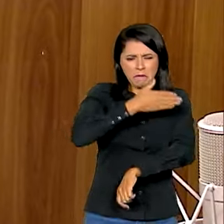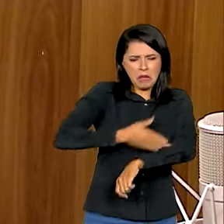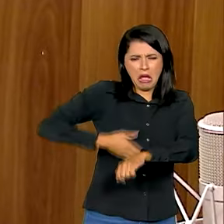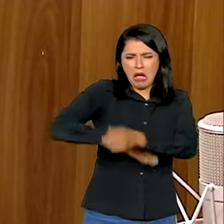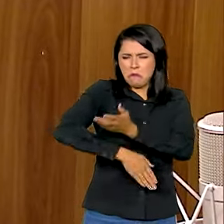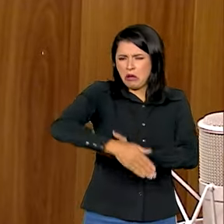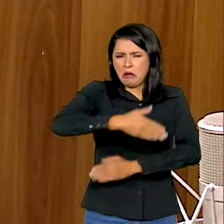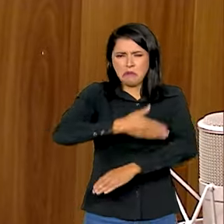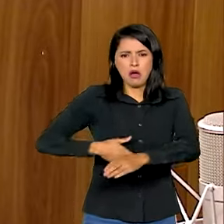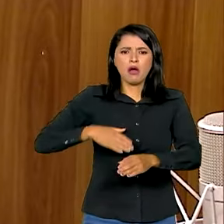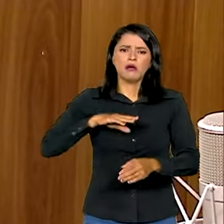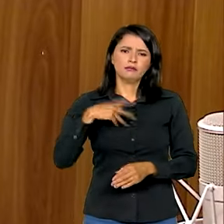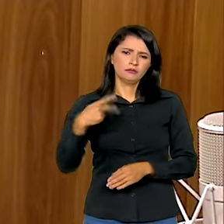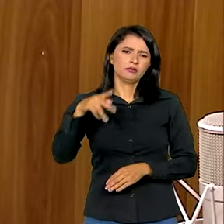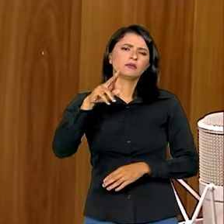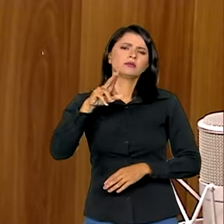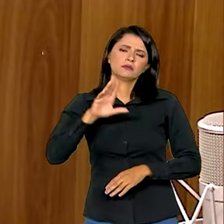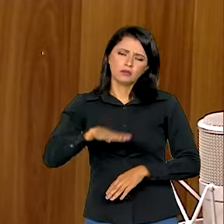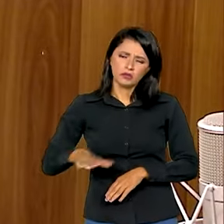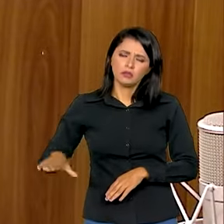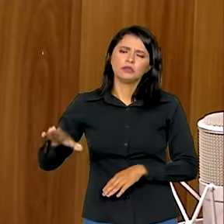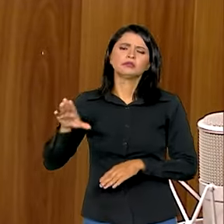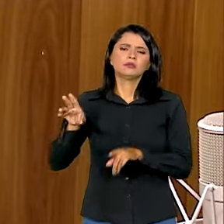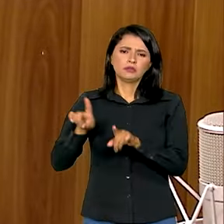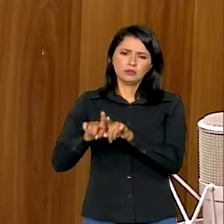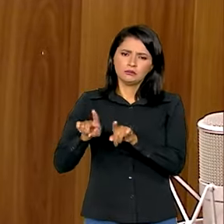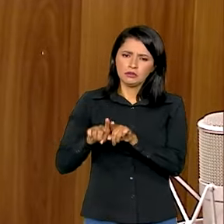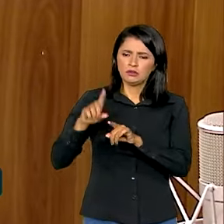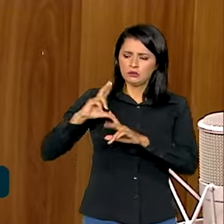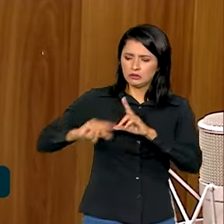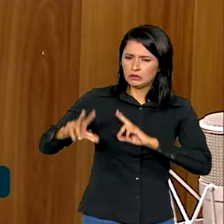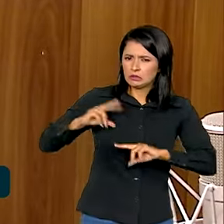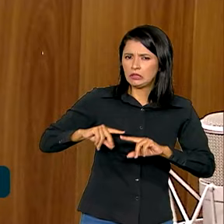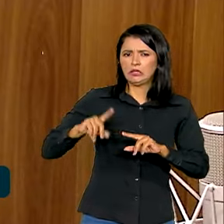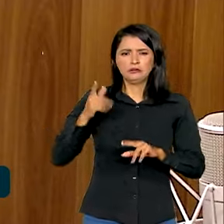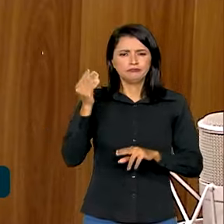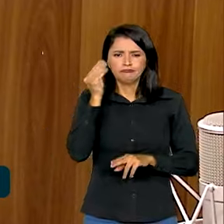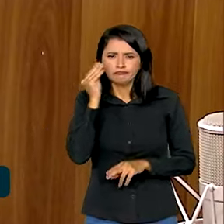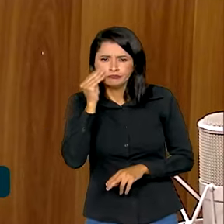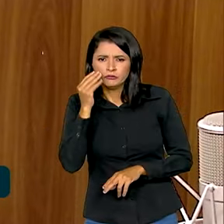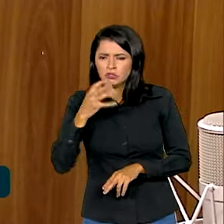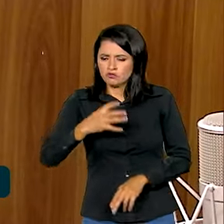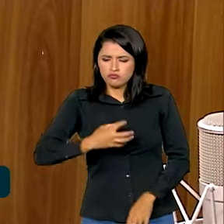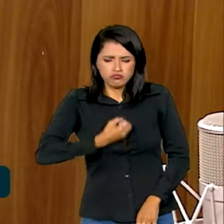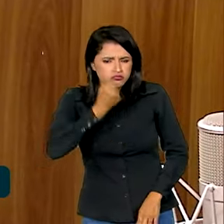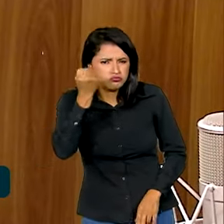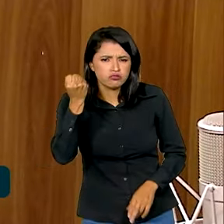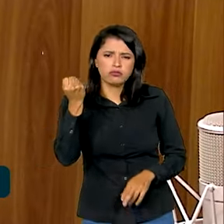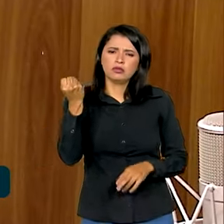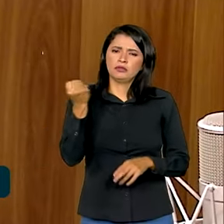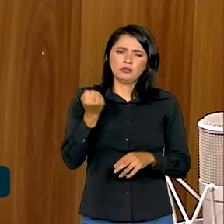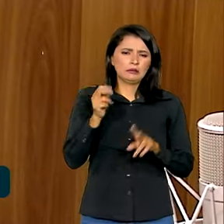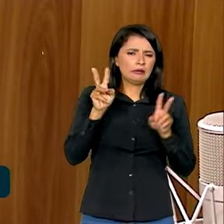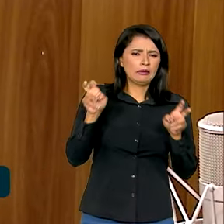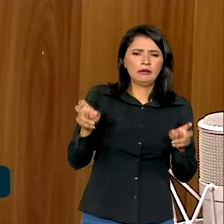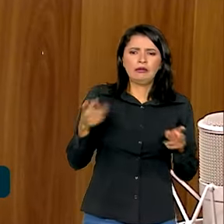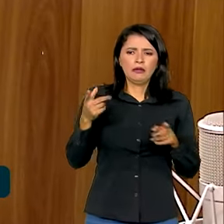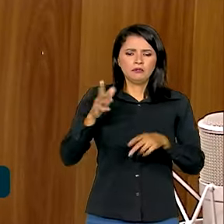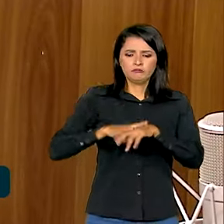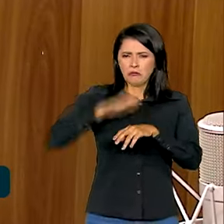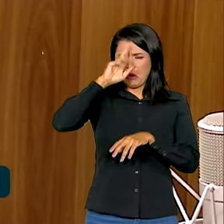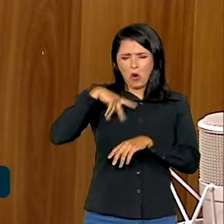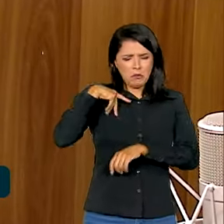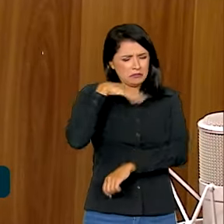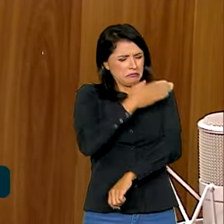intencionalmente, por crianças e adolescentes. Nós estamos falando de tentativas de suicídio, nós estamos falando de lesões autoprovocadas.